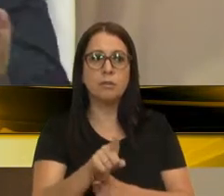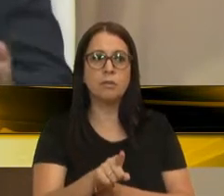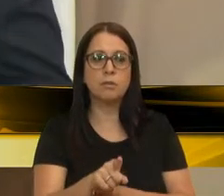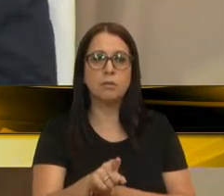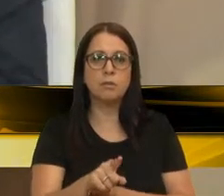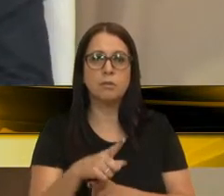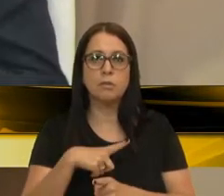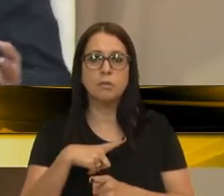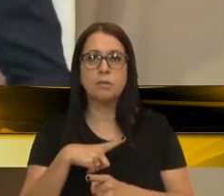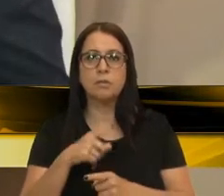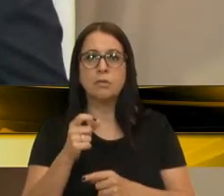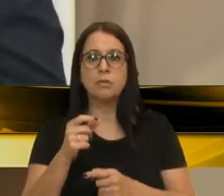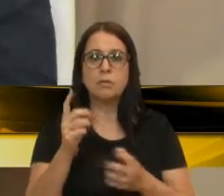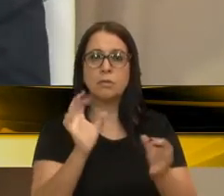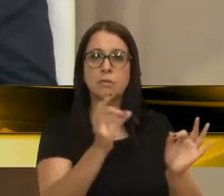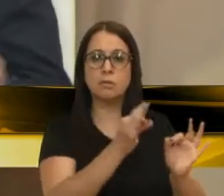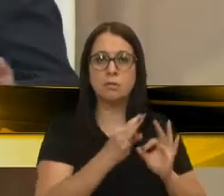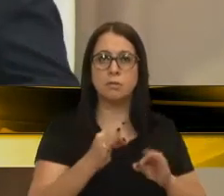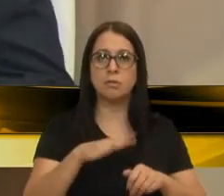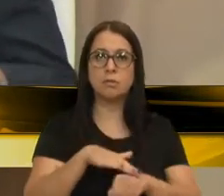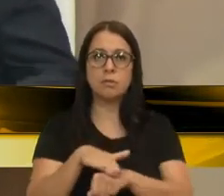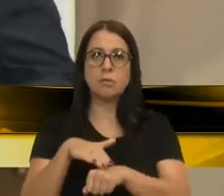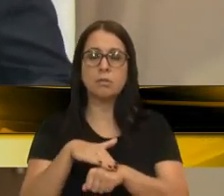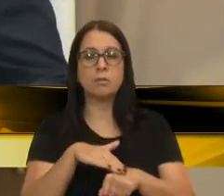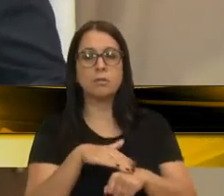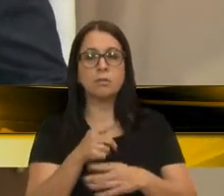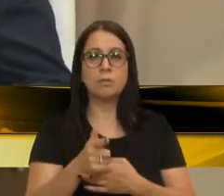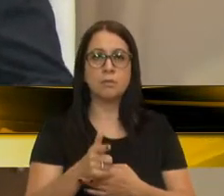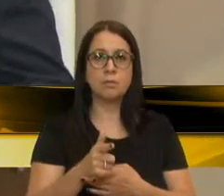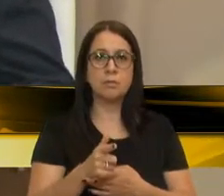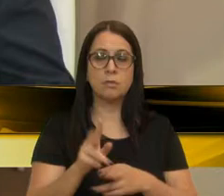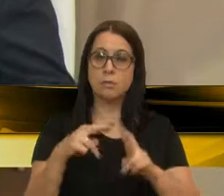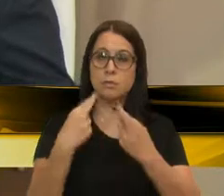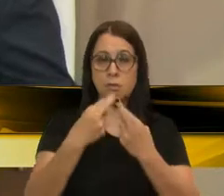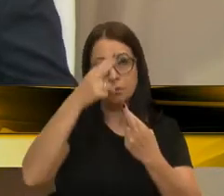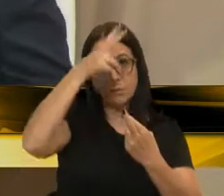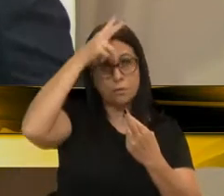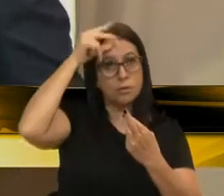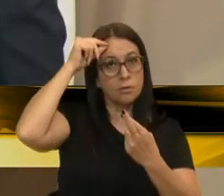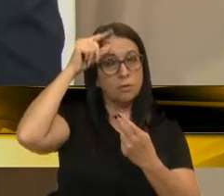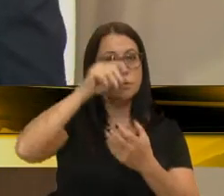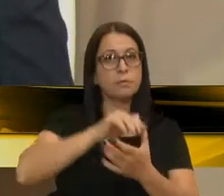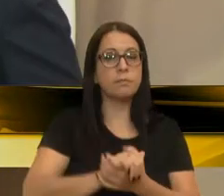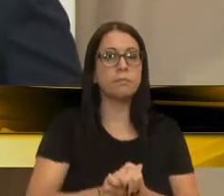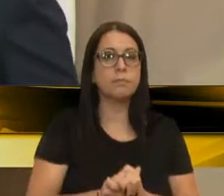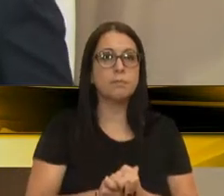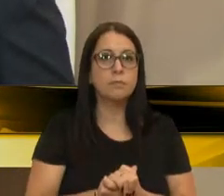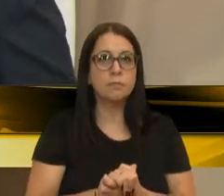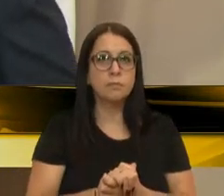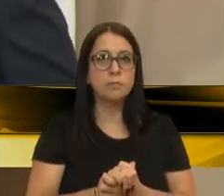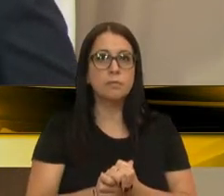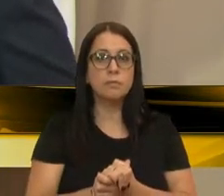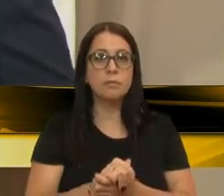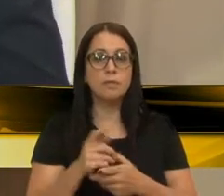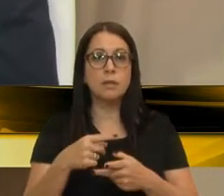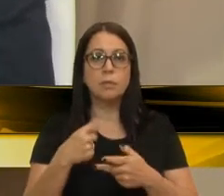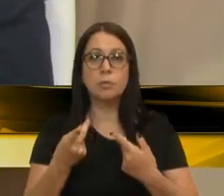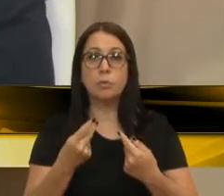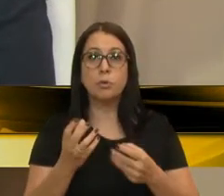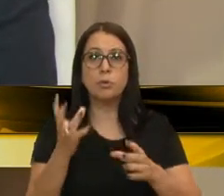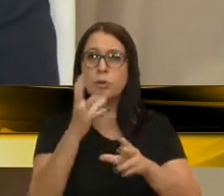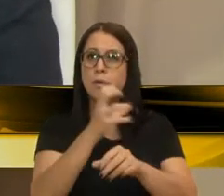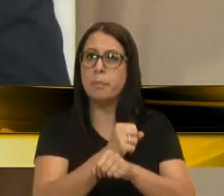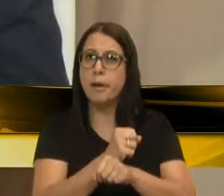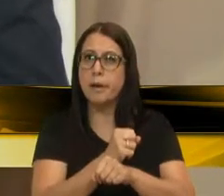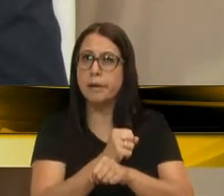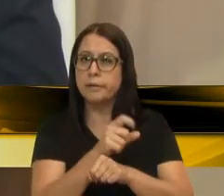agendado, inclusive acordado, conversado, dialogado sobre uma audiência pública que nós vamos fazer sobre os animais dia 22, é isso,